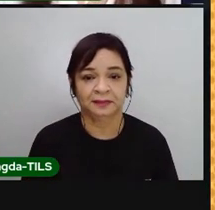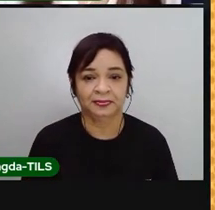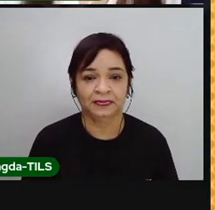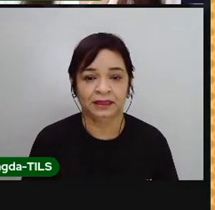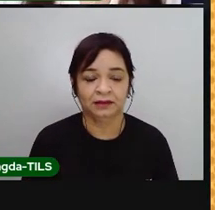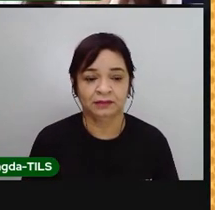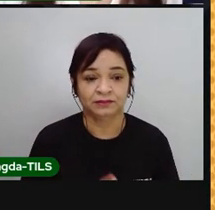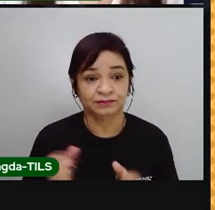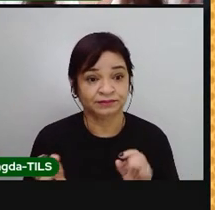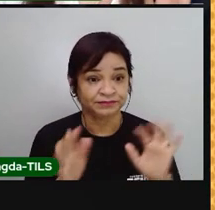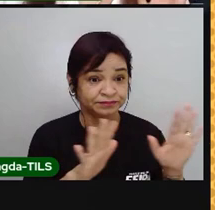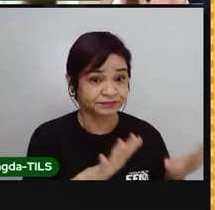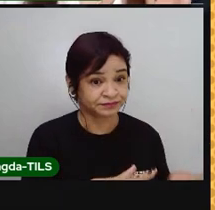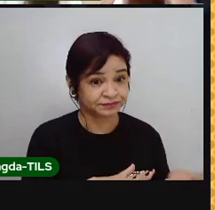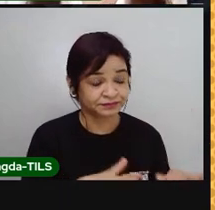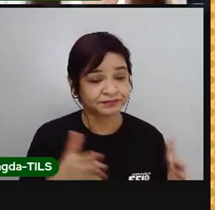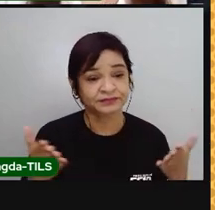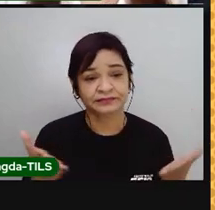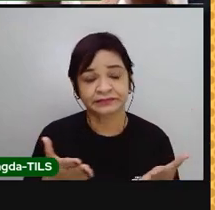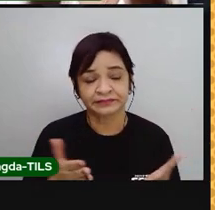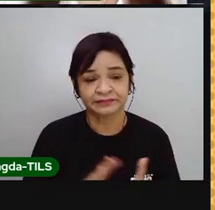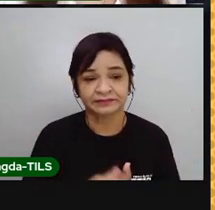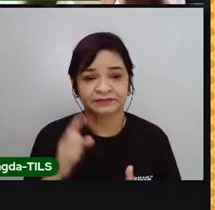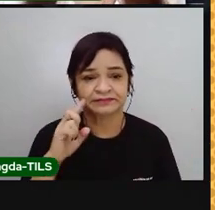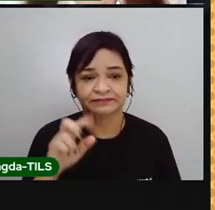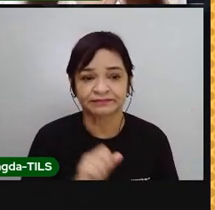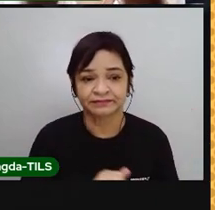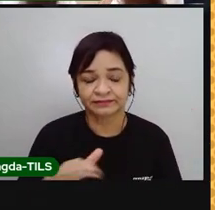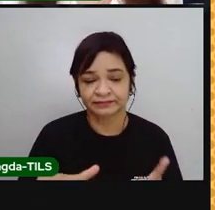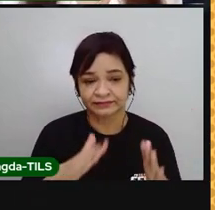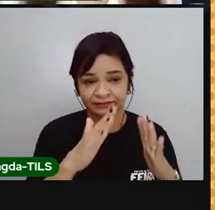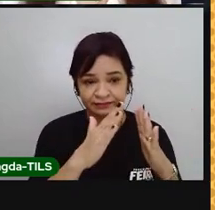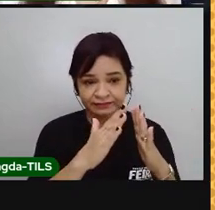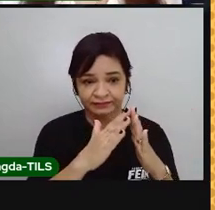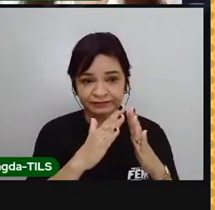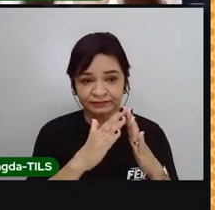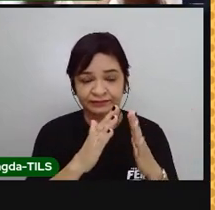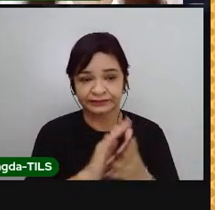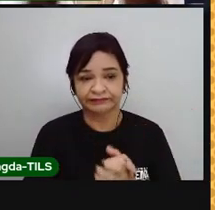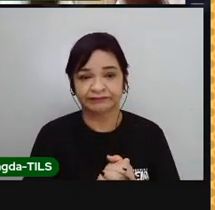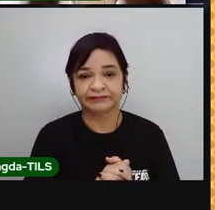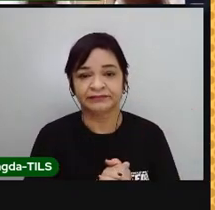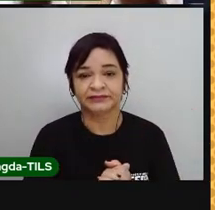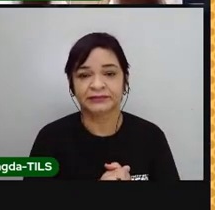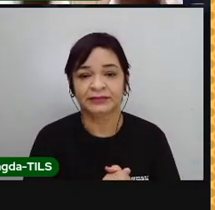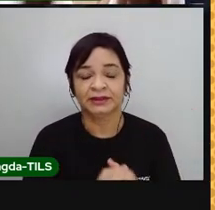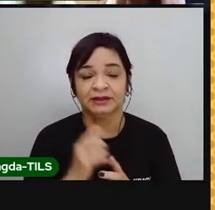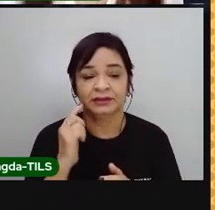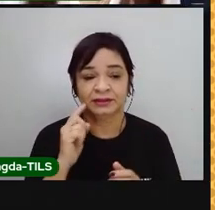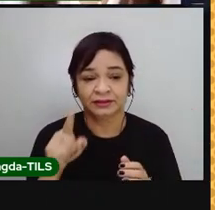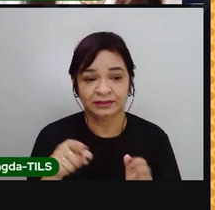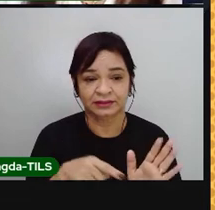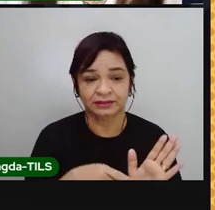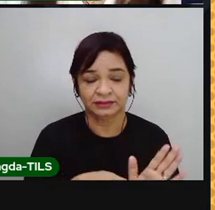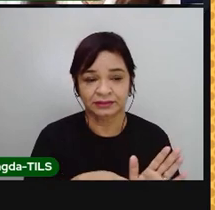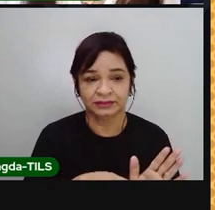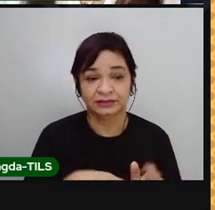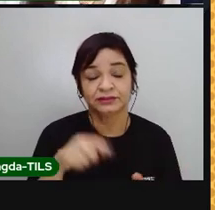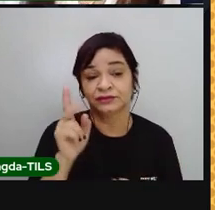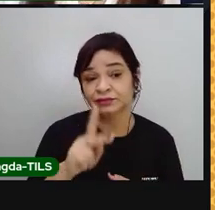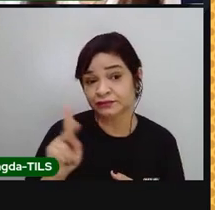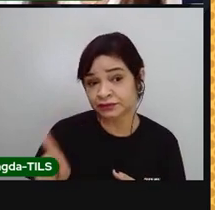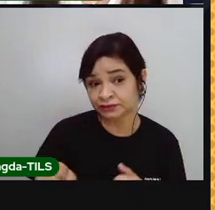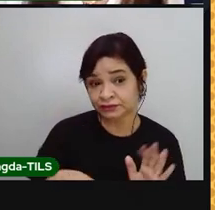Por hoje é só. Agora vocês vão ter uma atividade de casa que vai ser transmitida para vocês pelos seus professores da